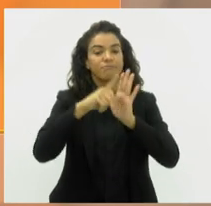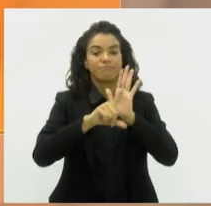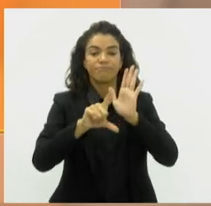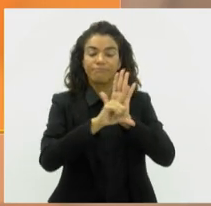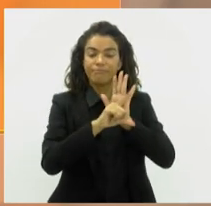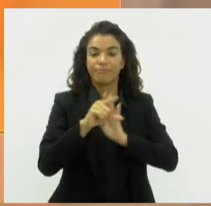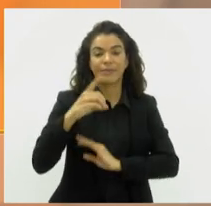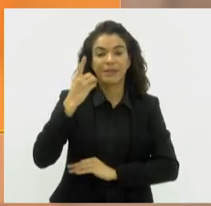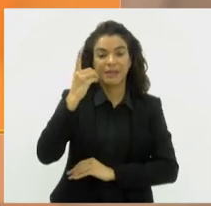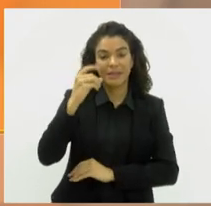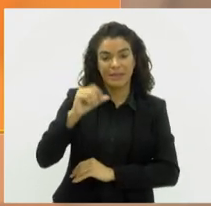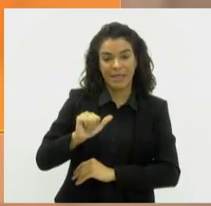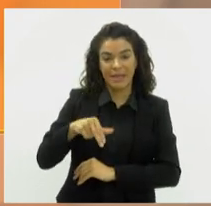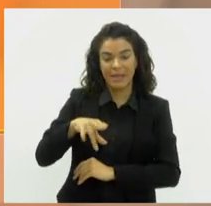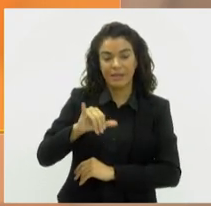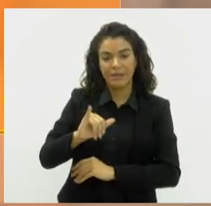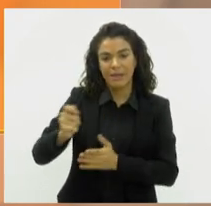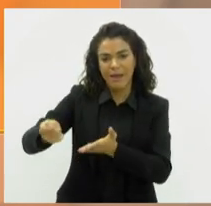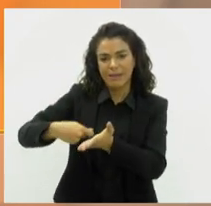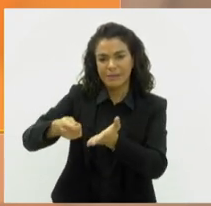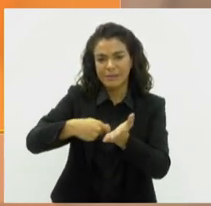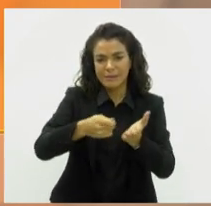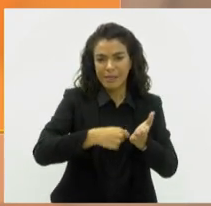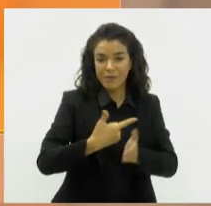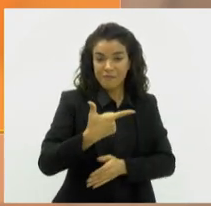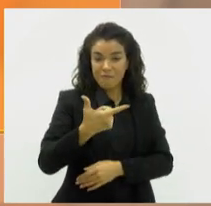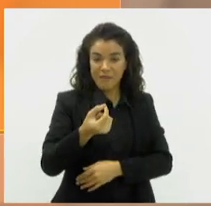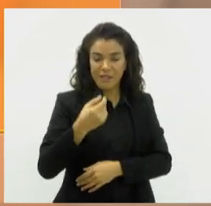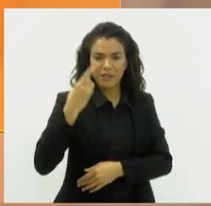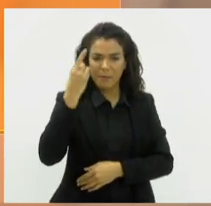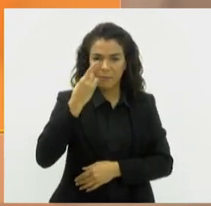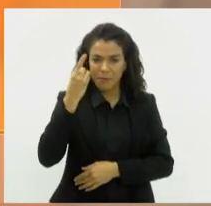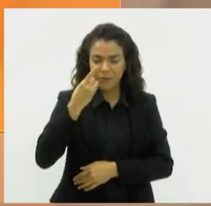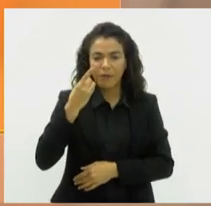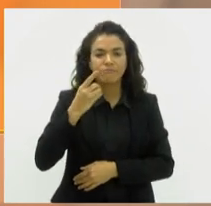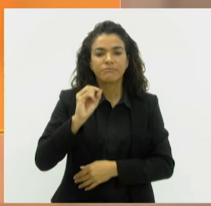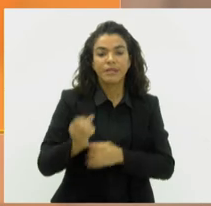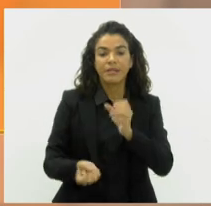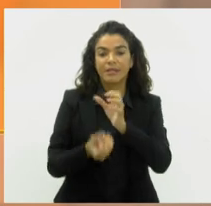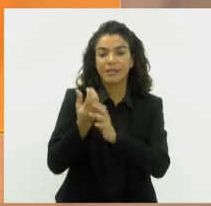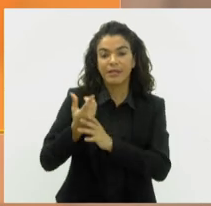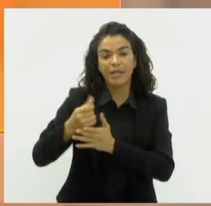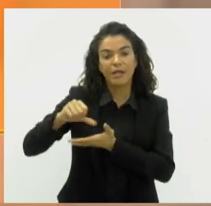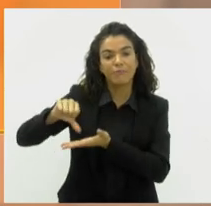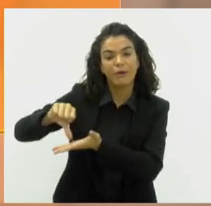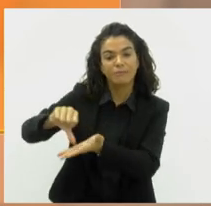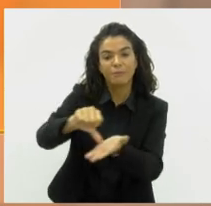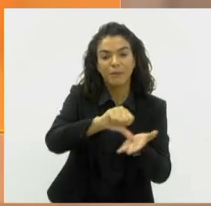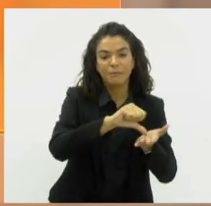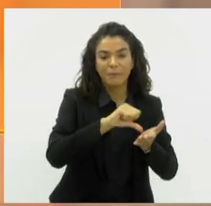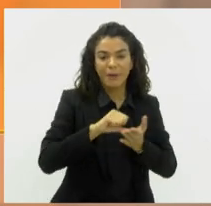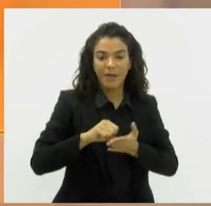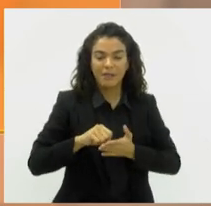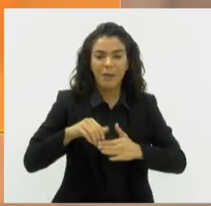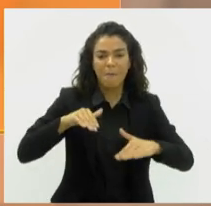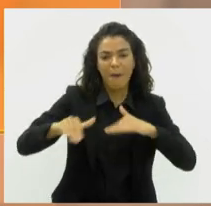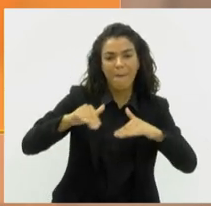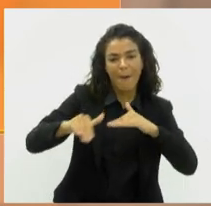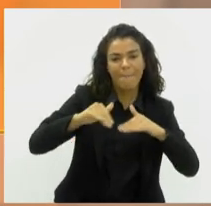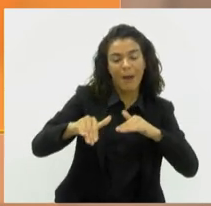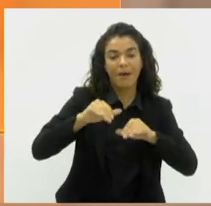deputada Dani Monteiro, e assinado por mais 20 parlamentares, que cria o circuito estadual de batalhas de rimas